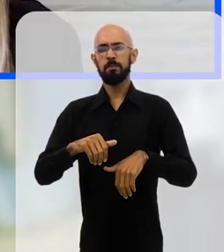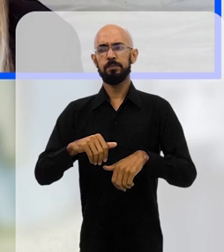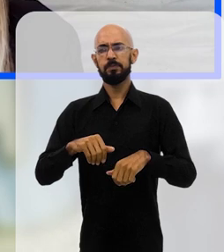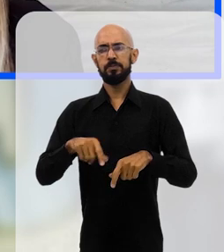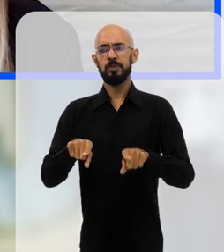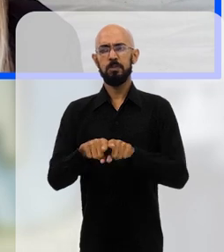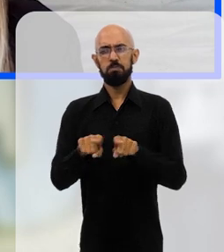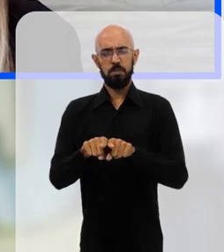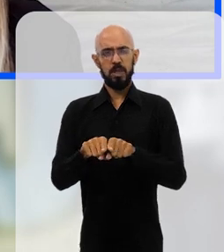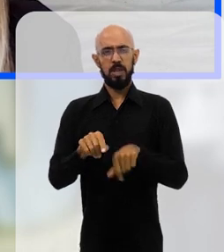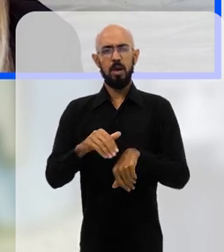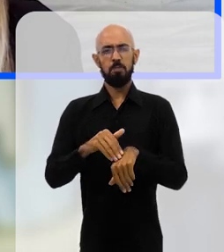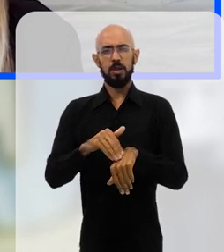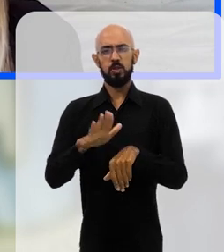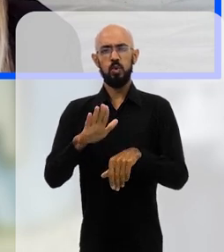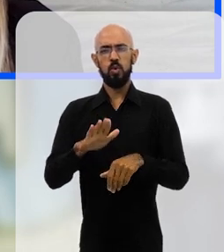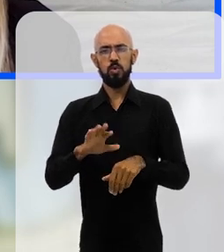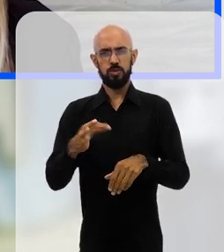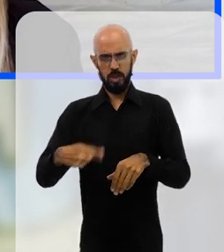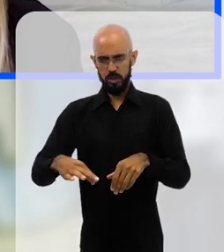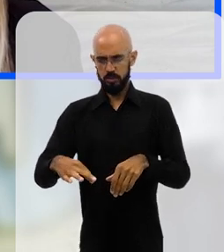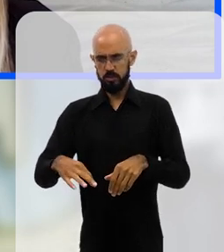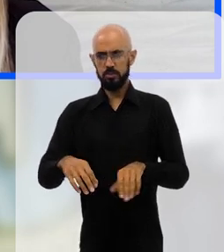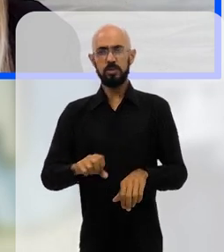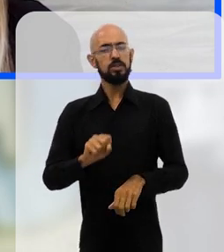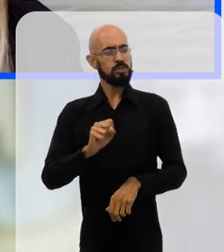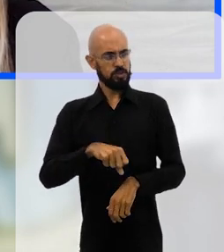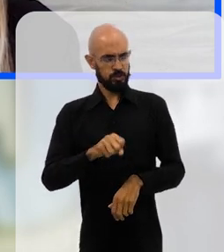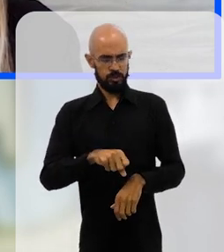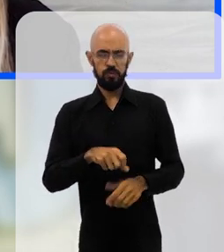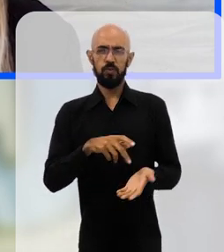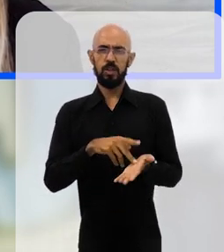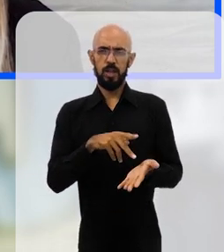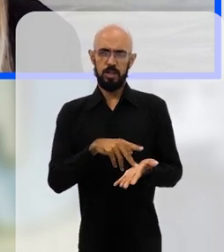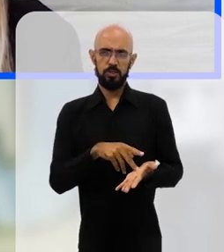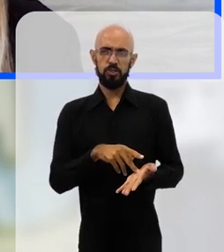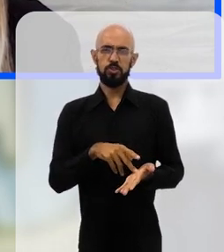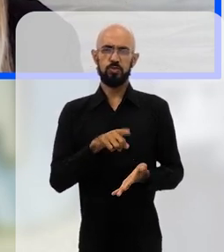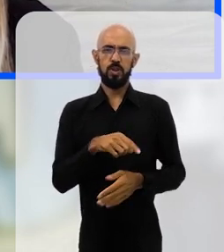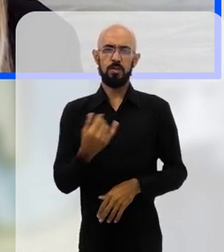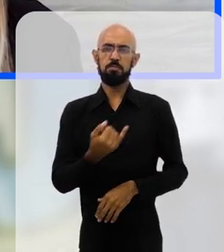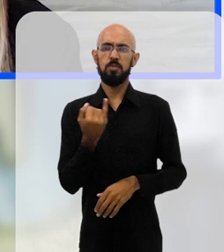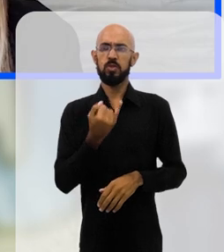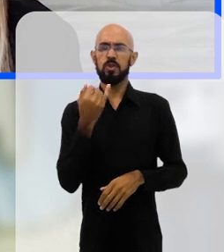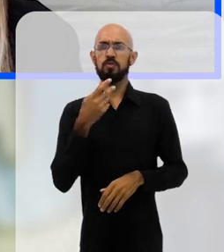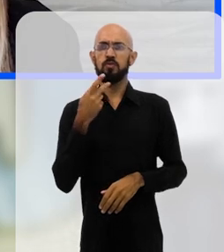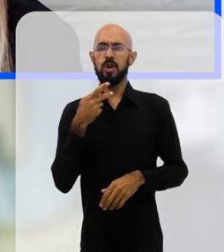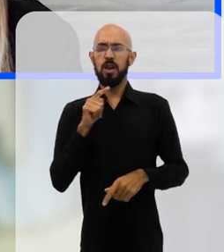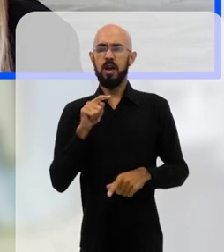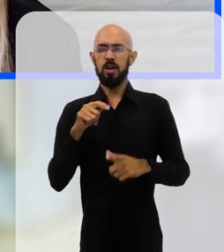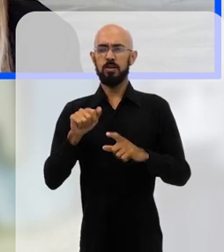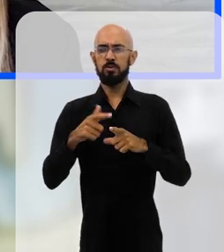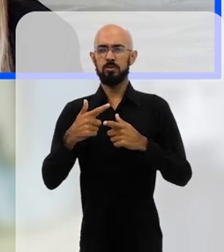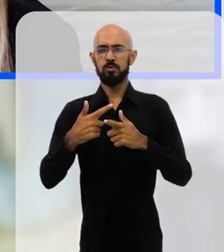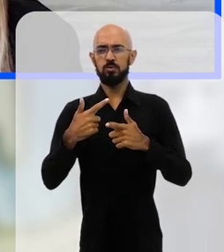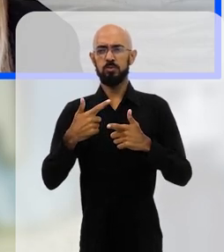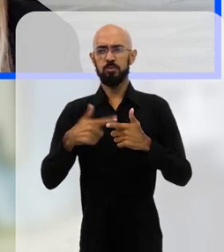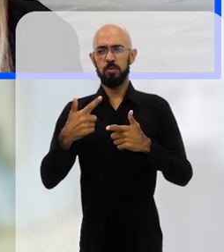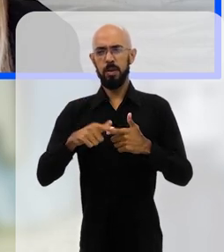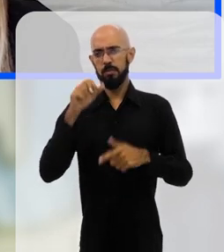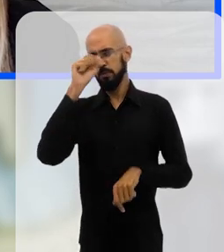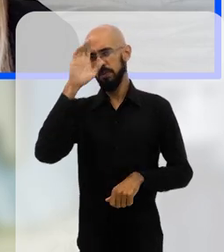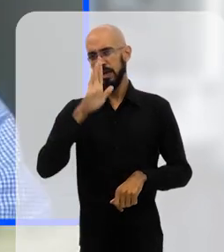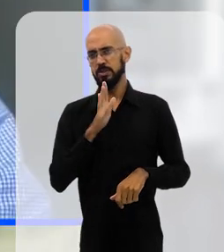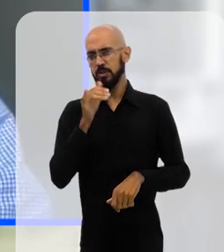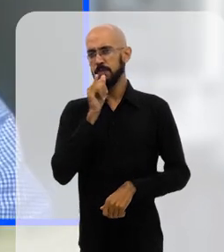alto durante a pandemia. Sem dúvida. Acho que isso é importante mencionar, no caso do Brasil,